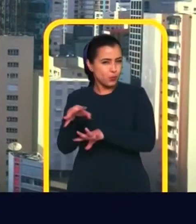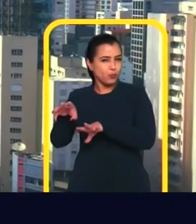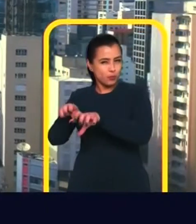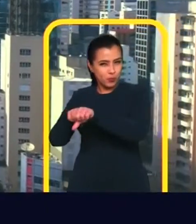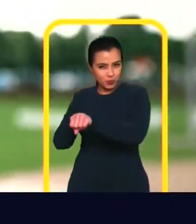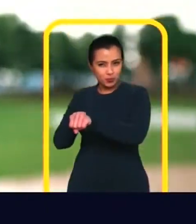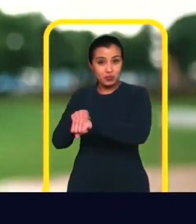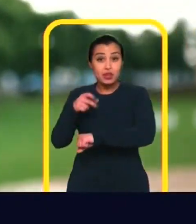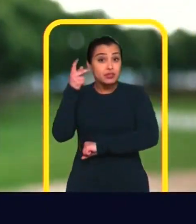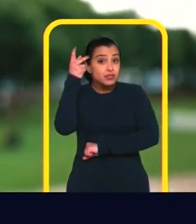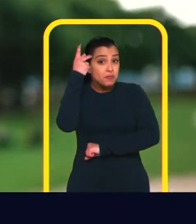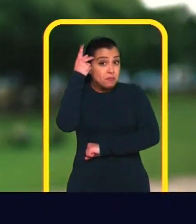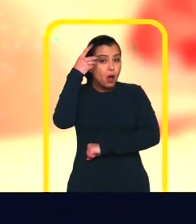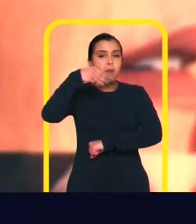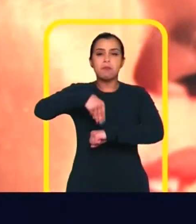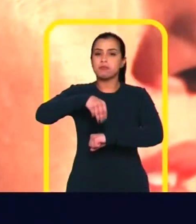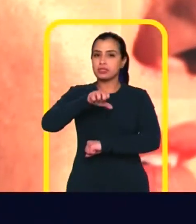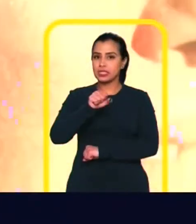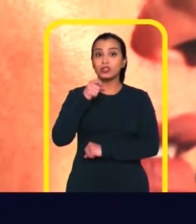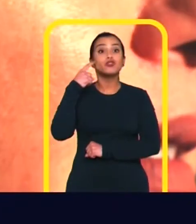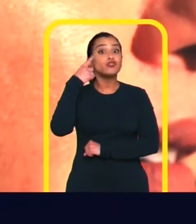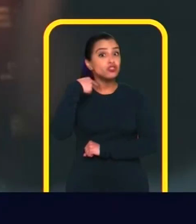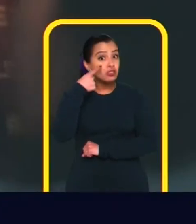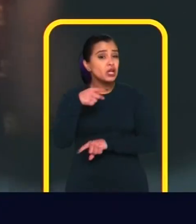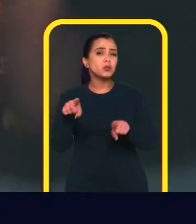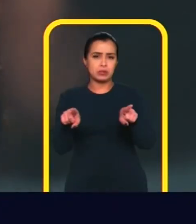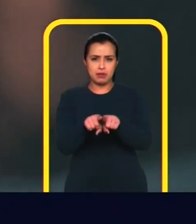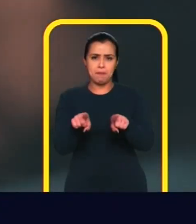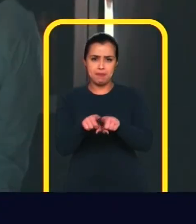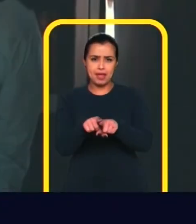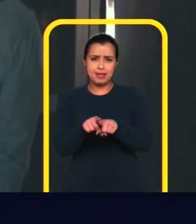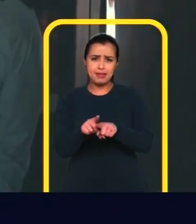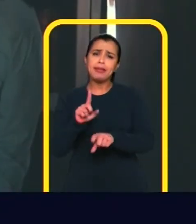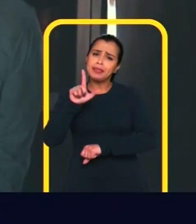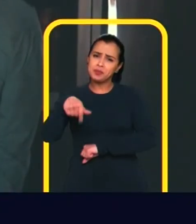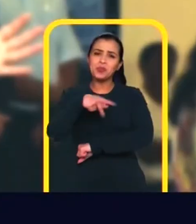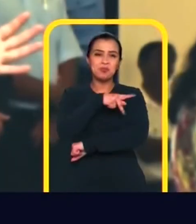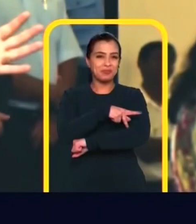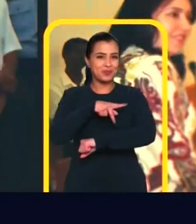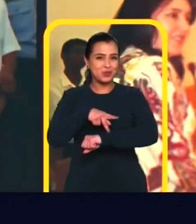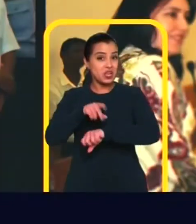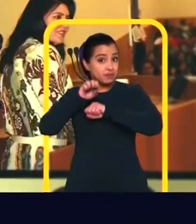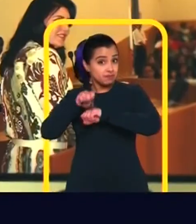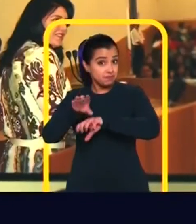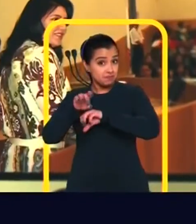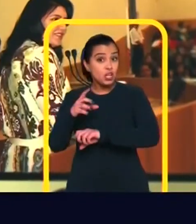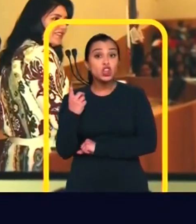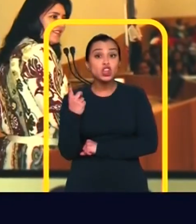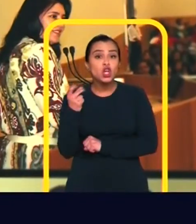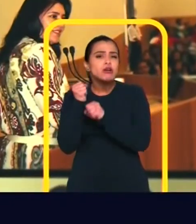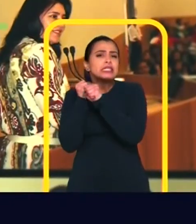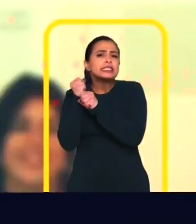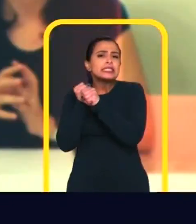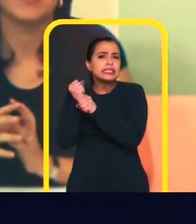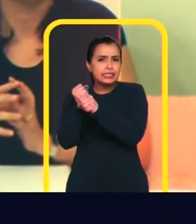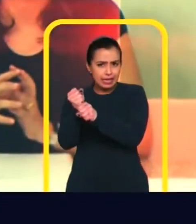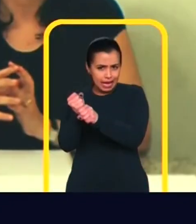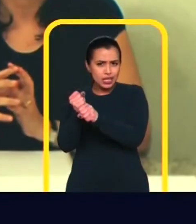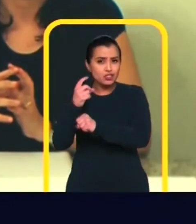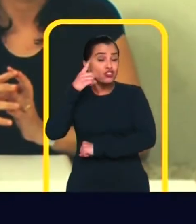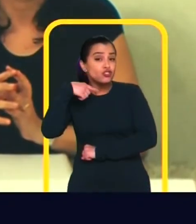em São Paulo Fiz meu mestrado também em Direito E virei professora Dei aula por 12 anos no curso de Direito